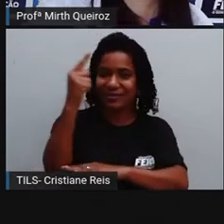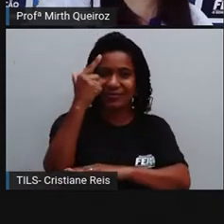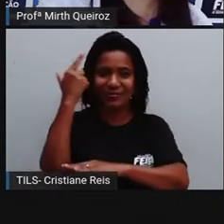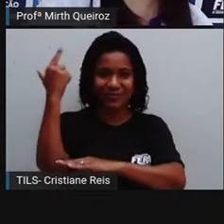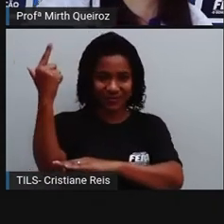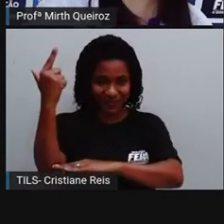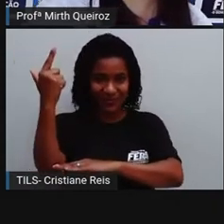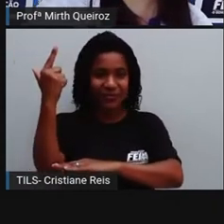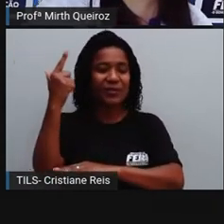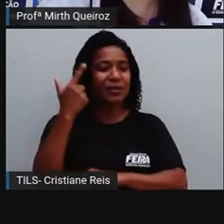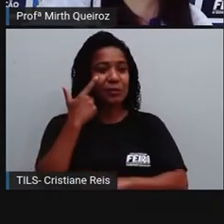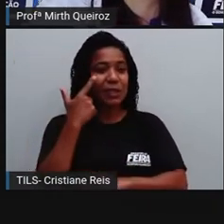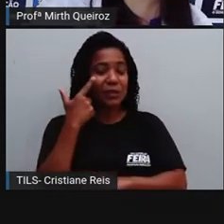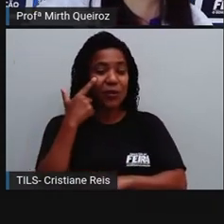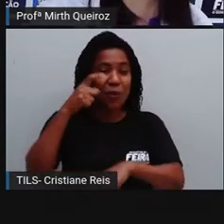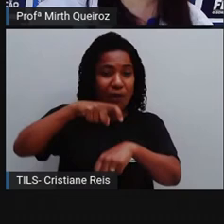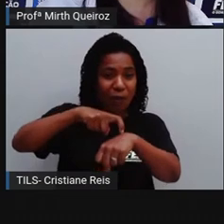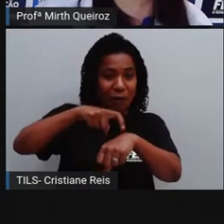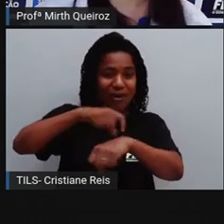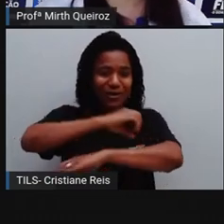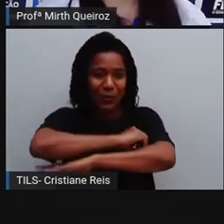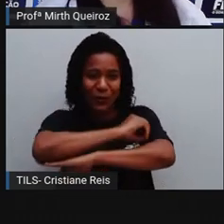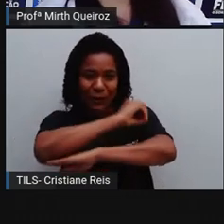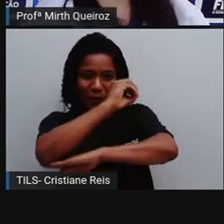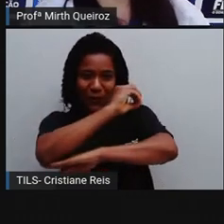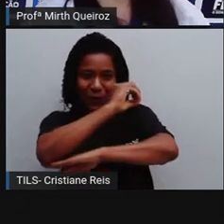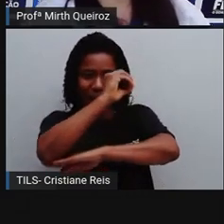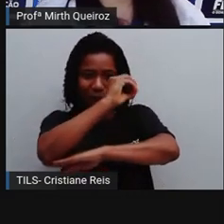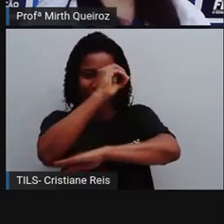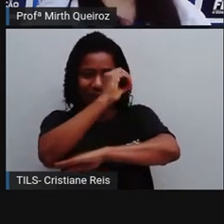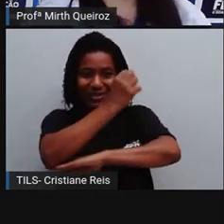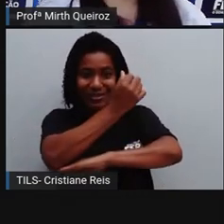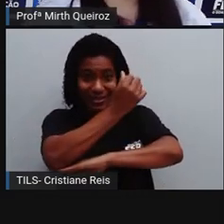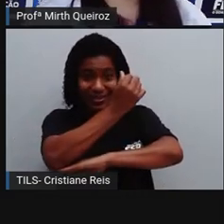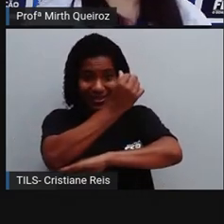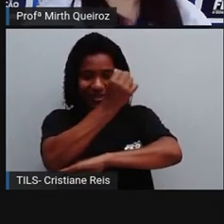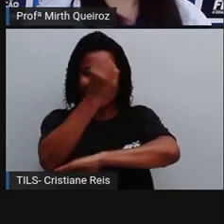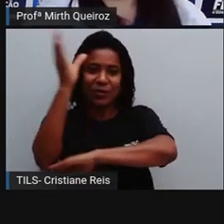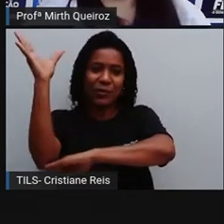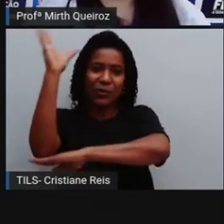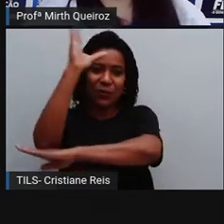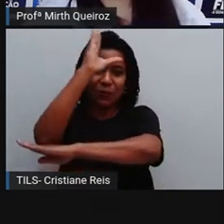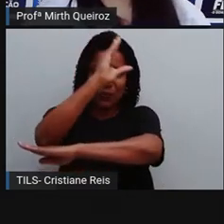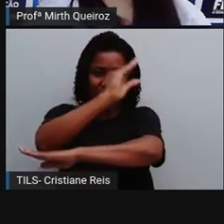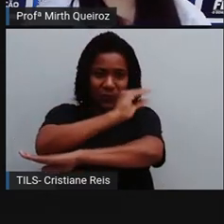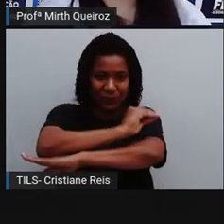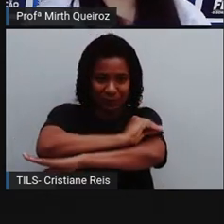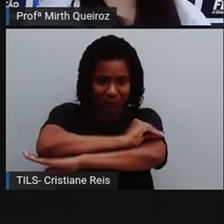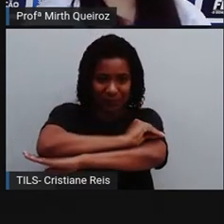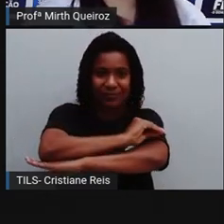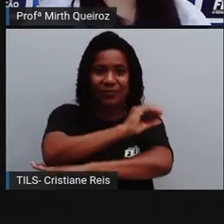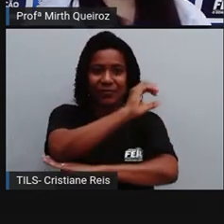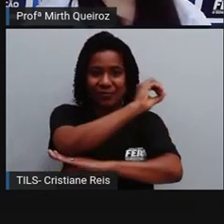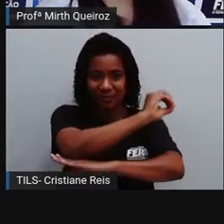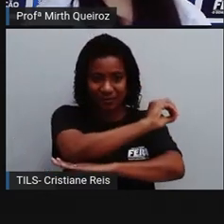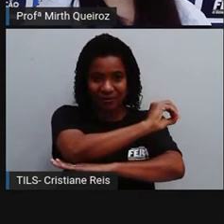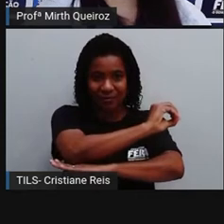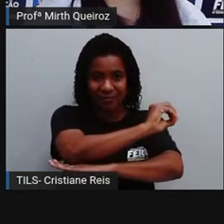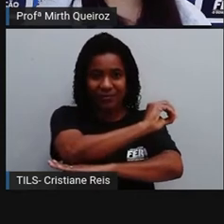mais ou menos 6 horas da manhã e se põe a oeste, mais ou menos